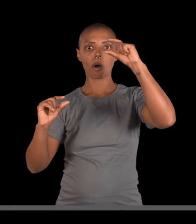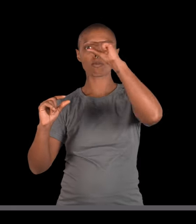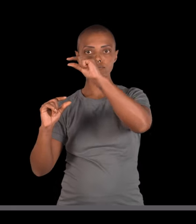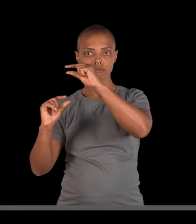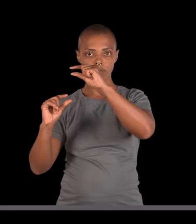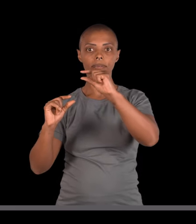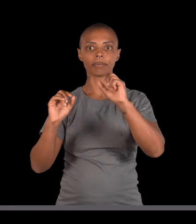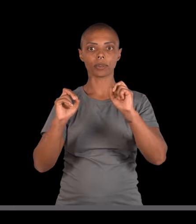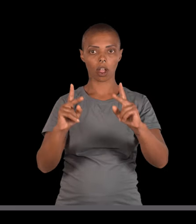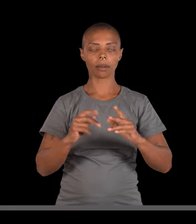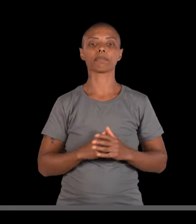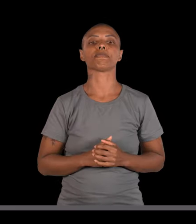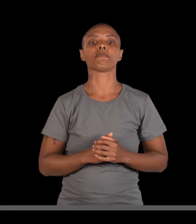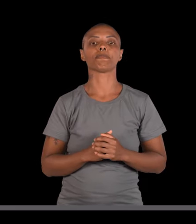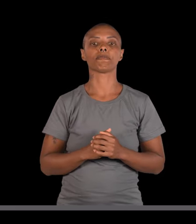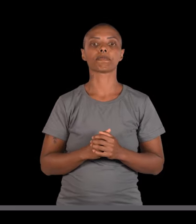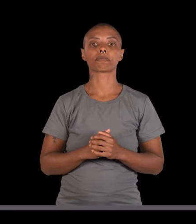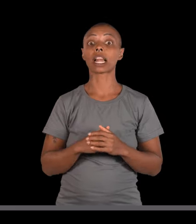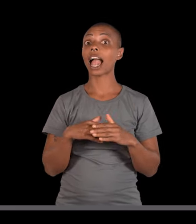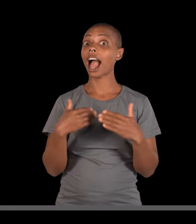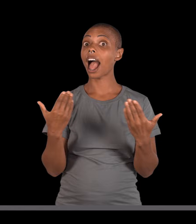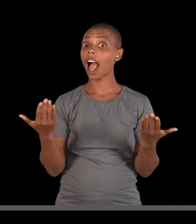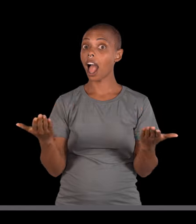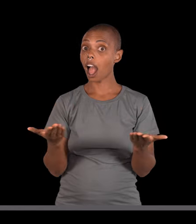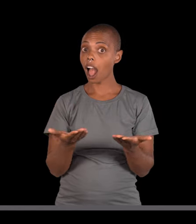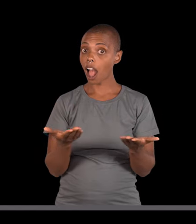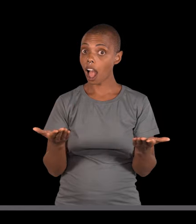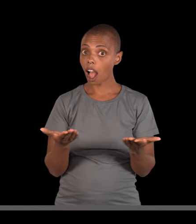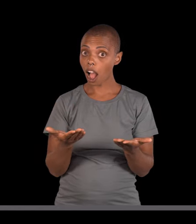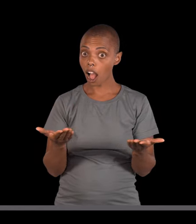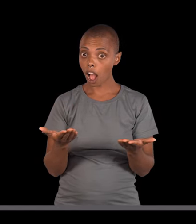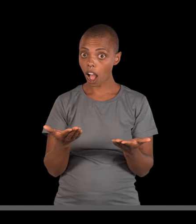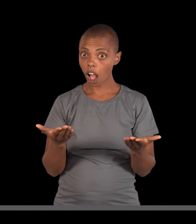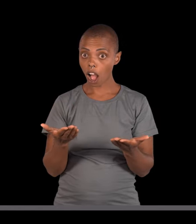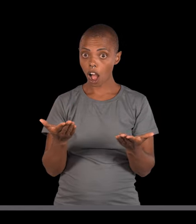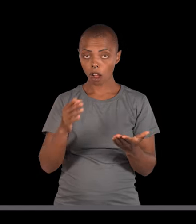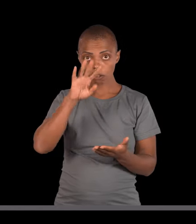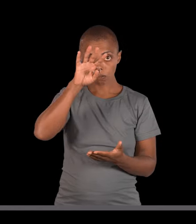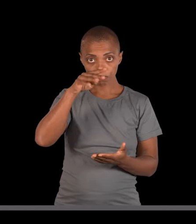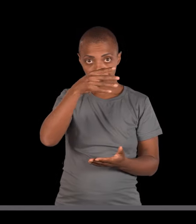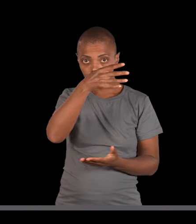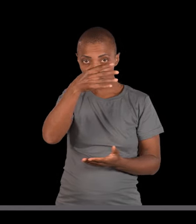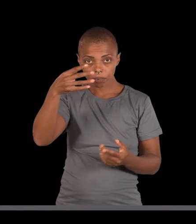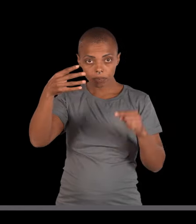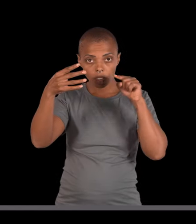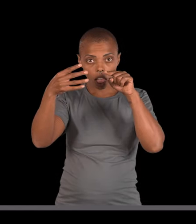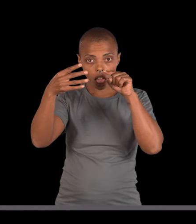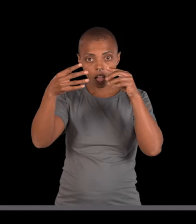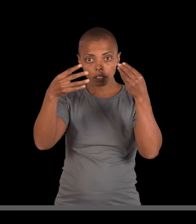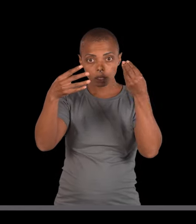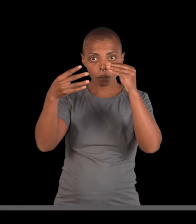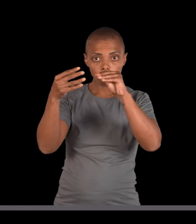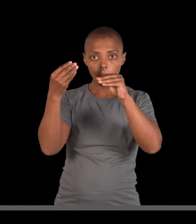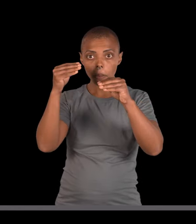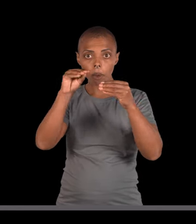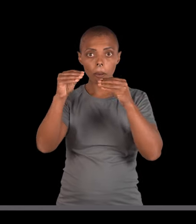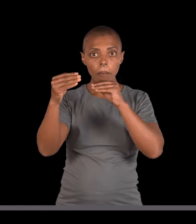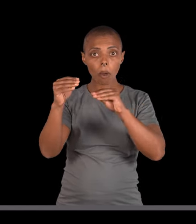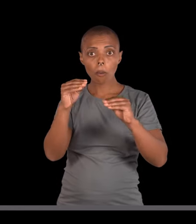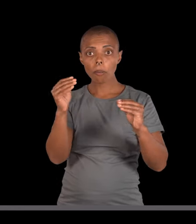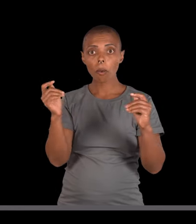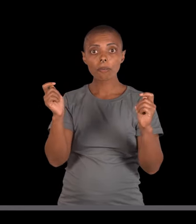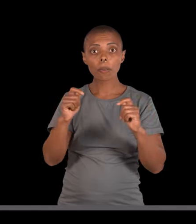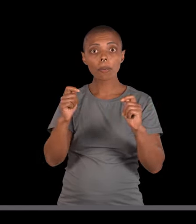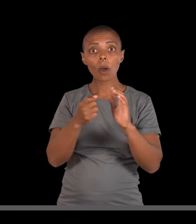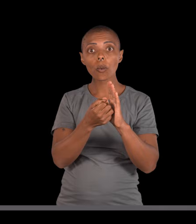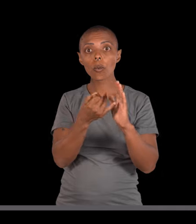Mas eu vou botar os dois aqui, Fzinho aqui e o outro Fzinho aqui. Agora, você vai botar dentro do quadro de